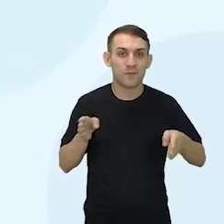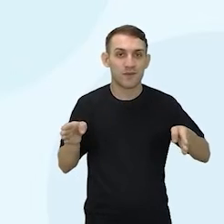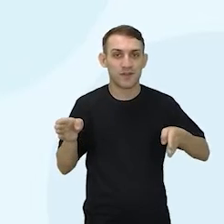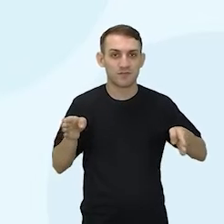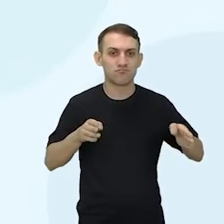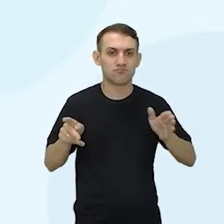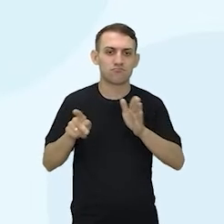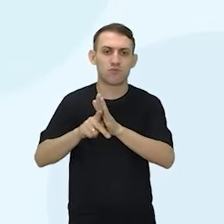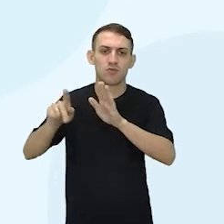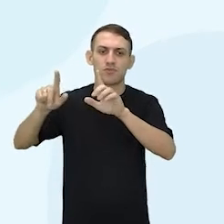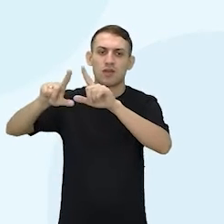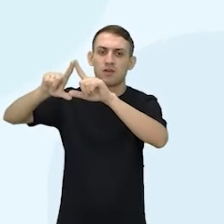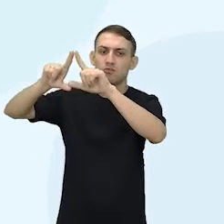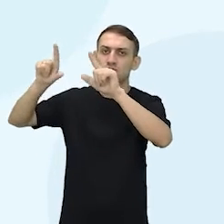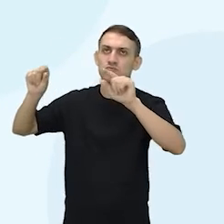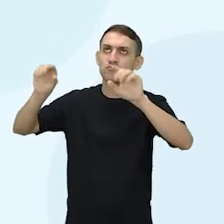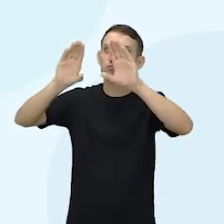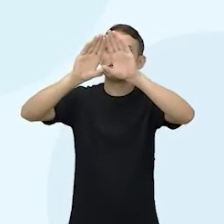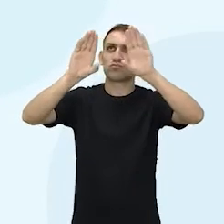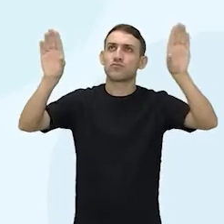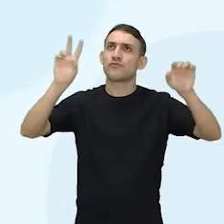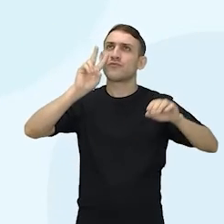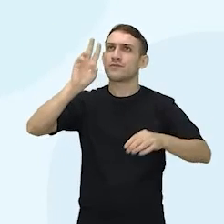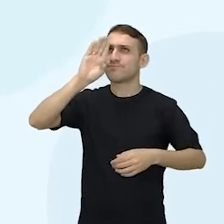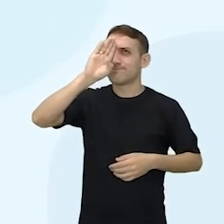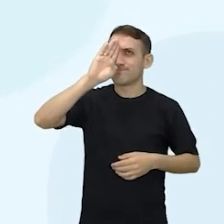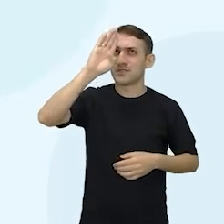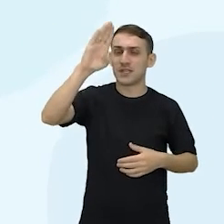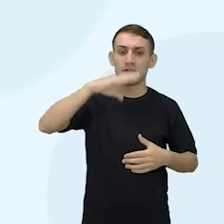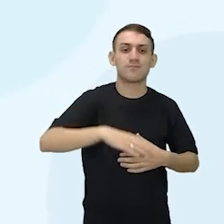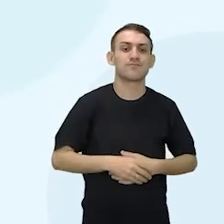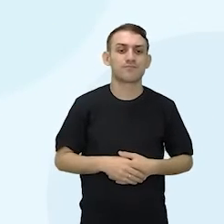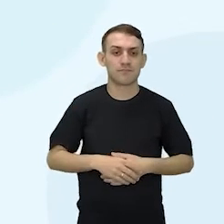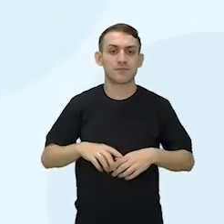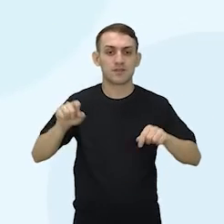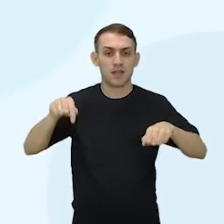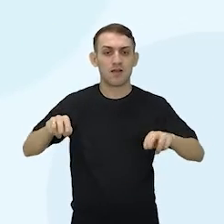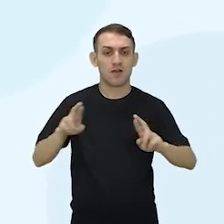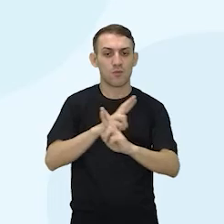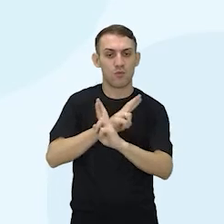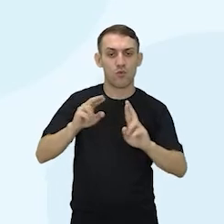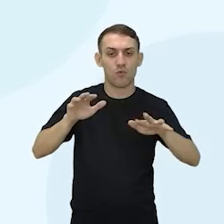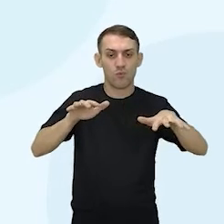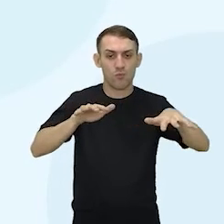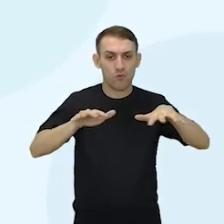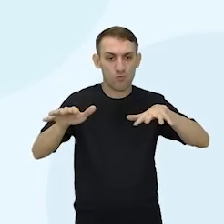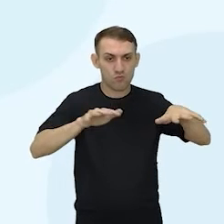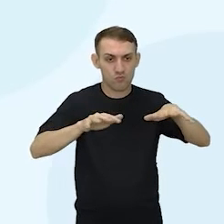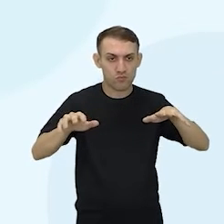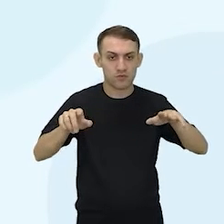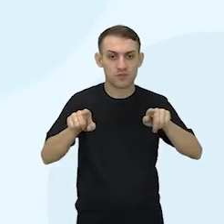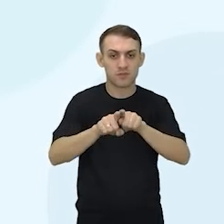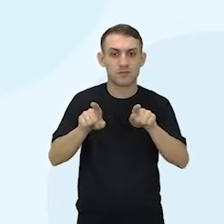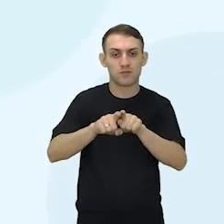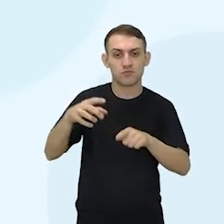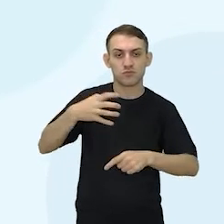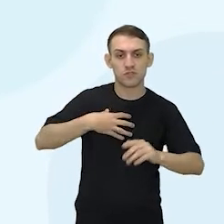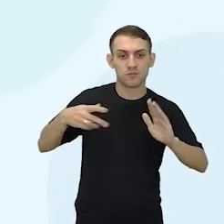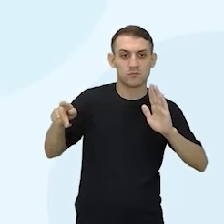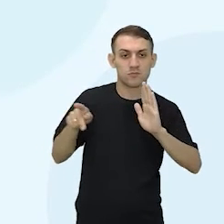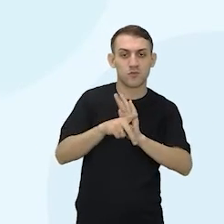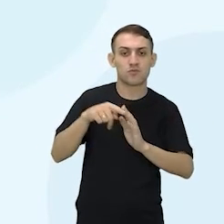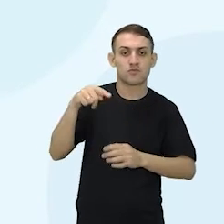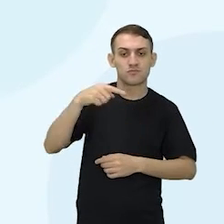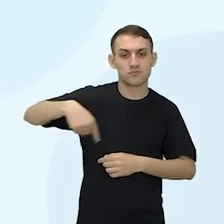lua vistas através da observação direta do céu, relacionando seus movimentos à posição em que você